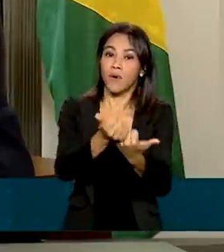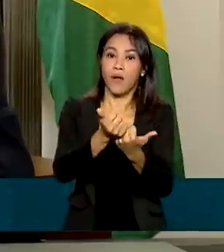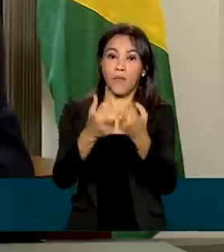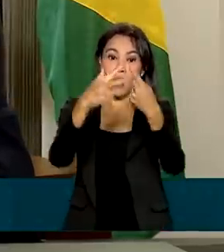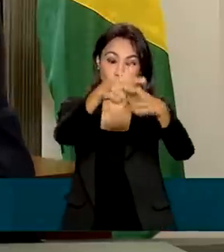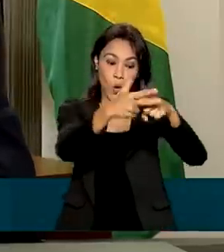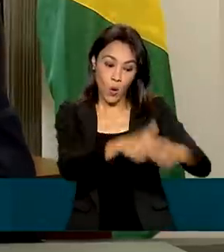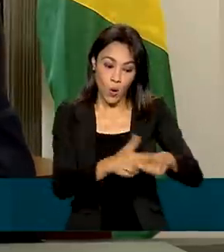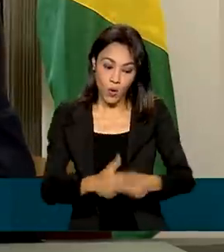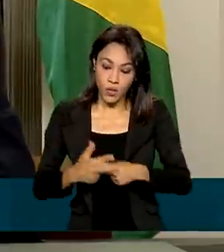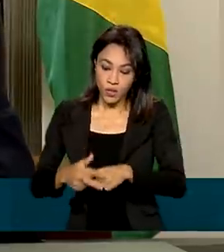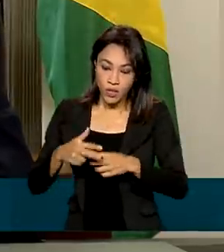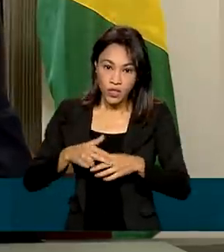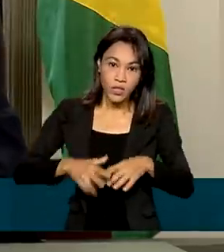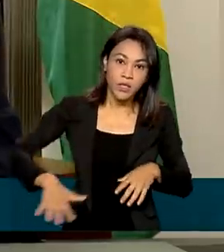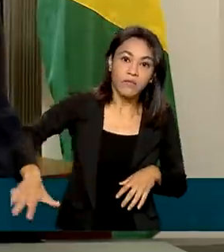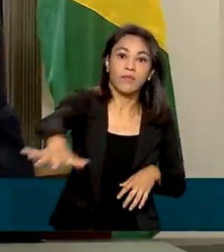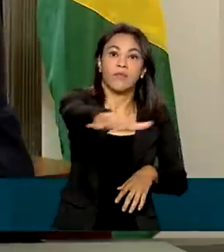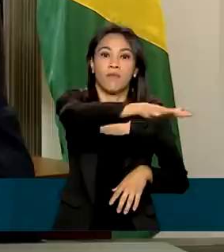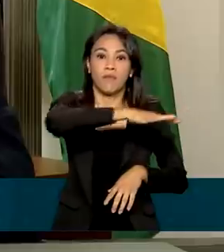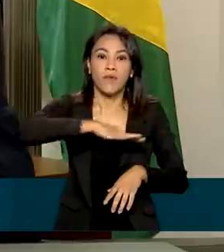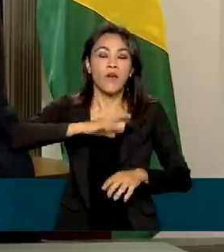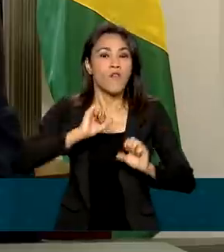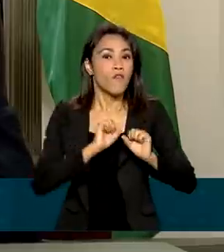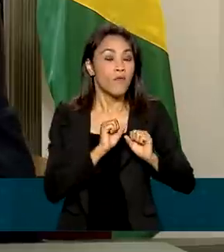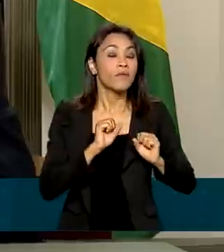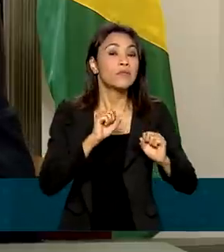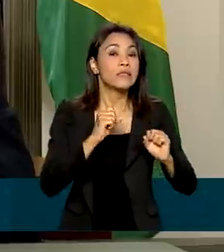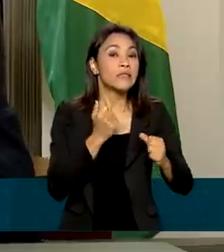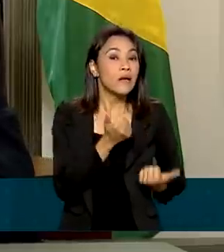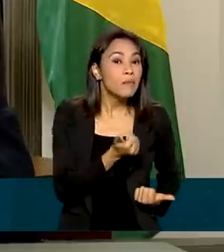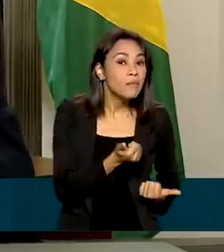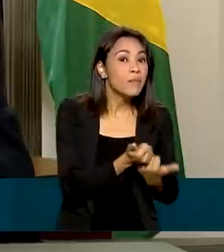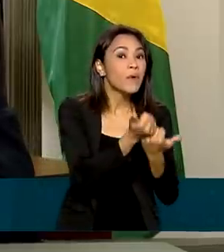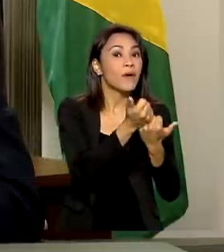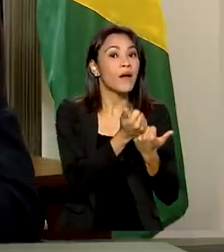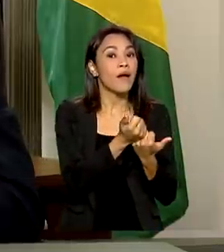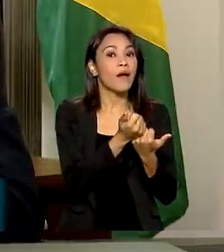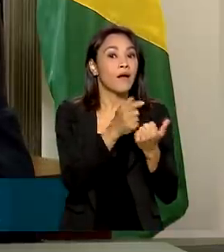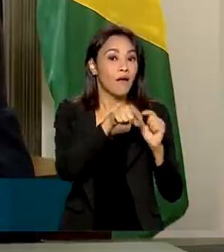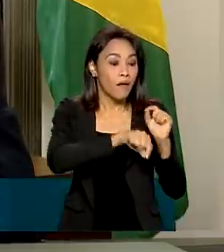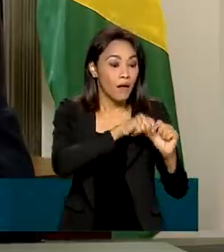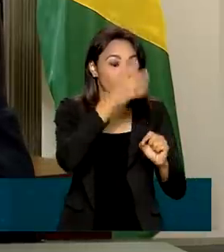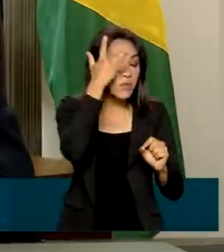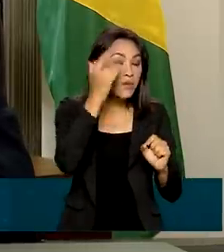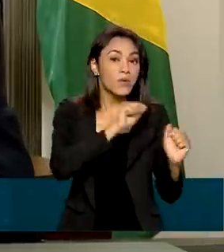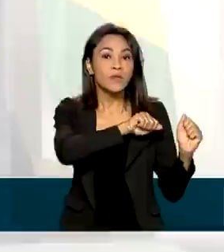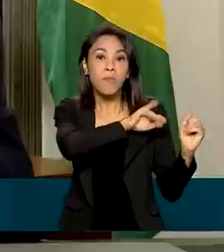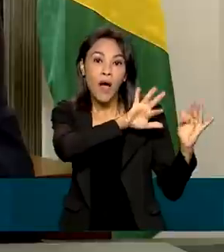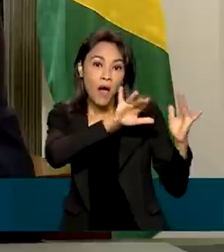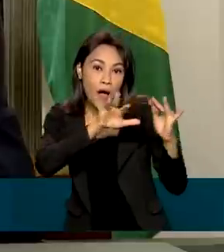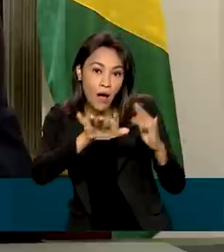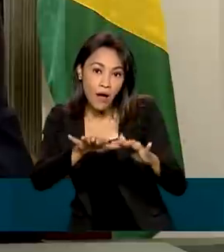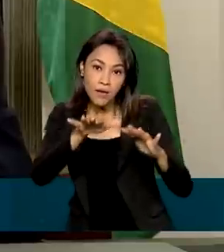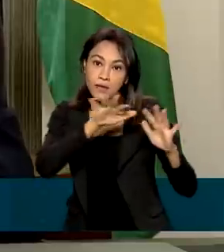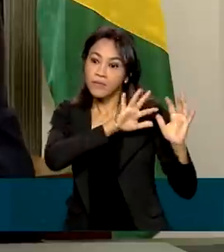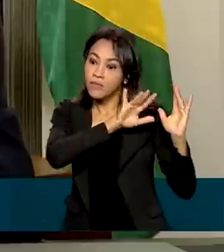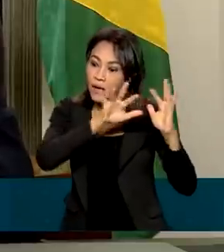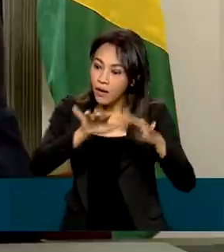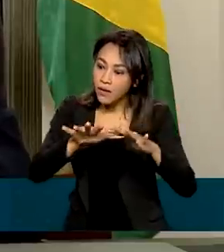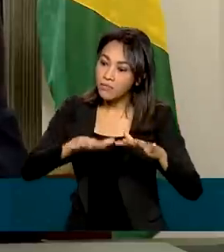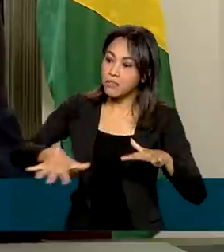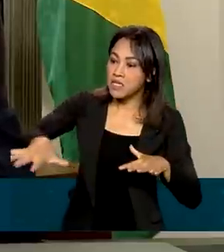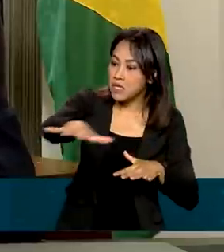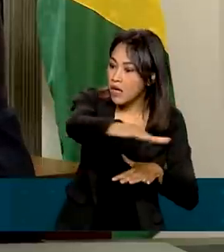desequilíbrio, que era fortalecer, a presença da população brasileira naquela região, ocupar essas